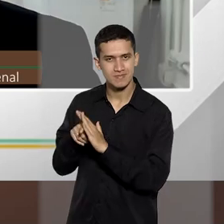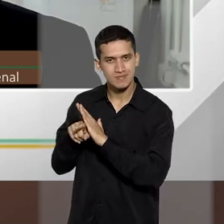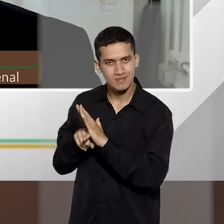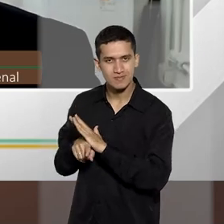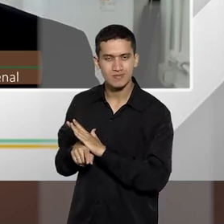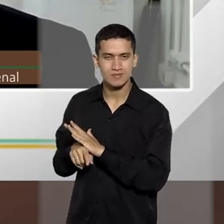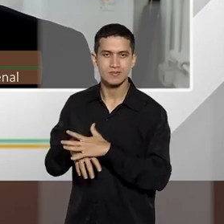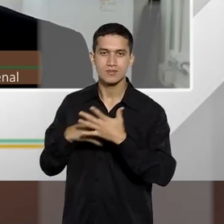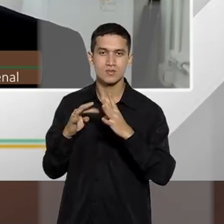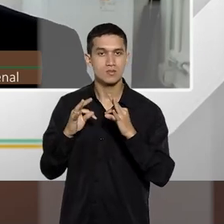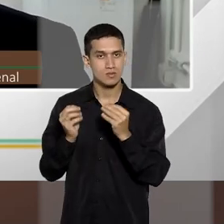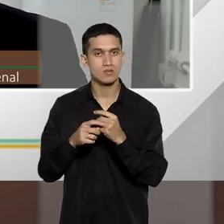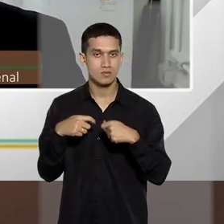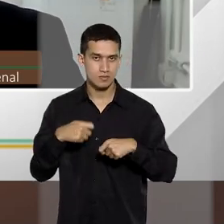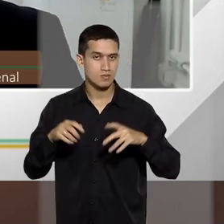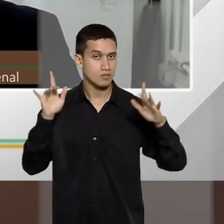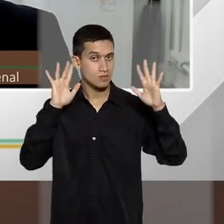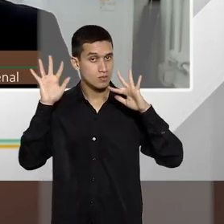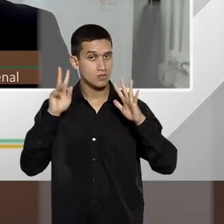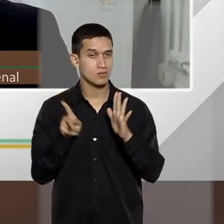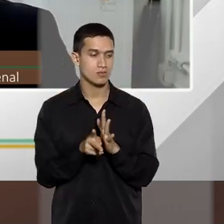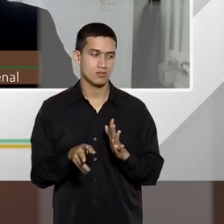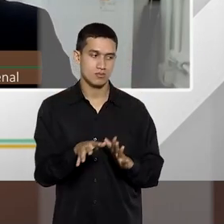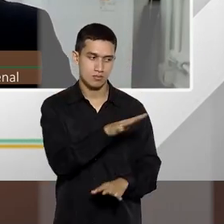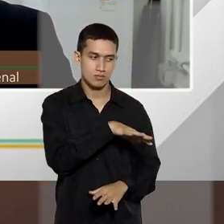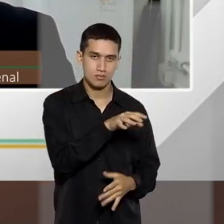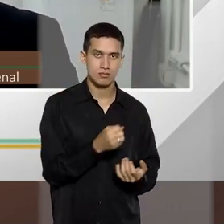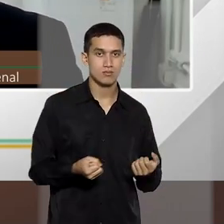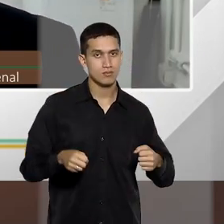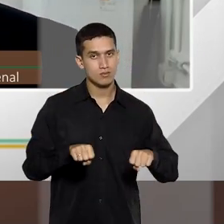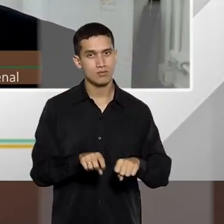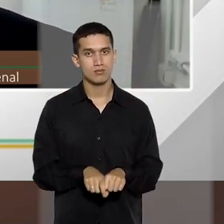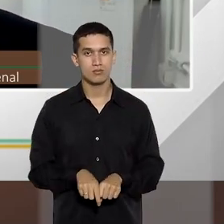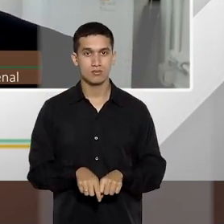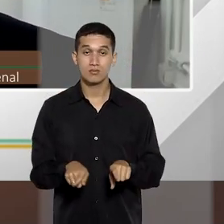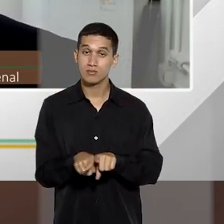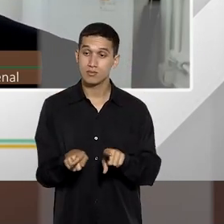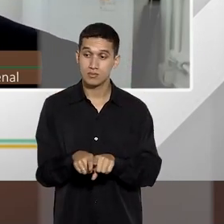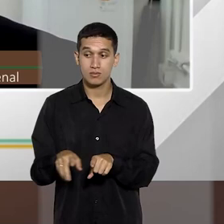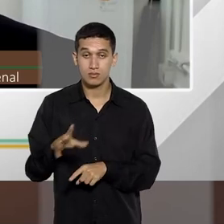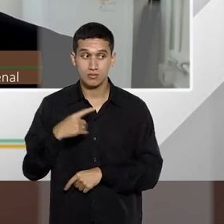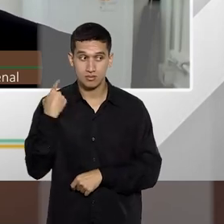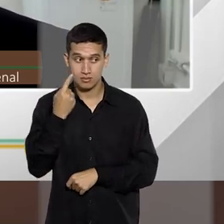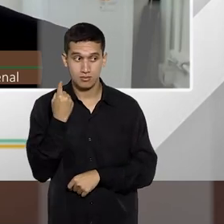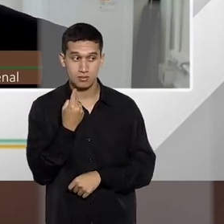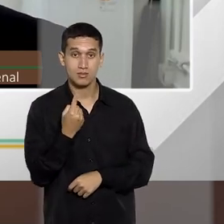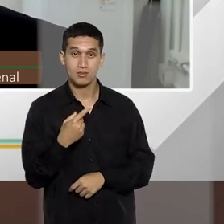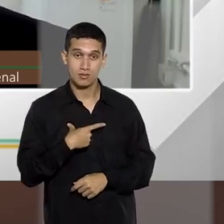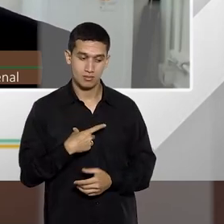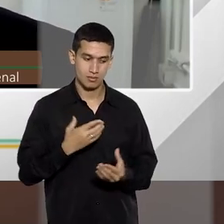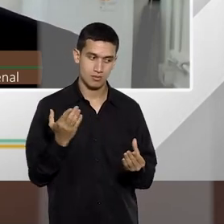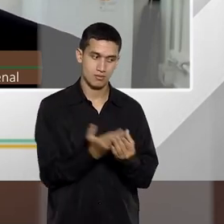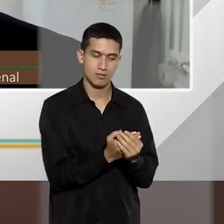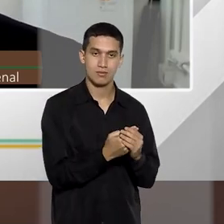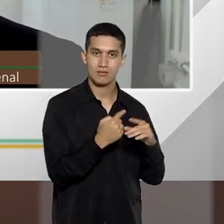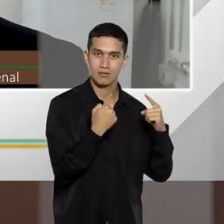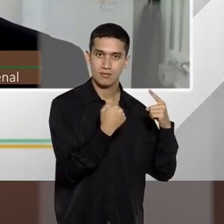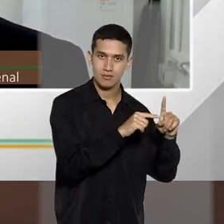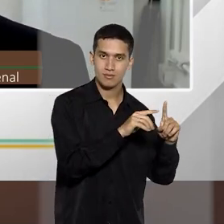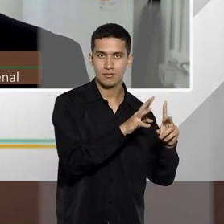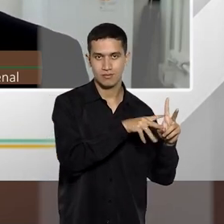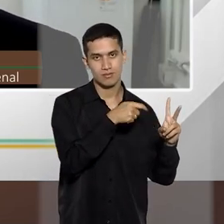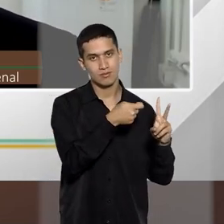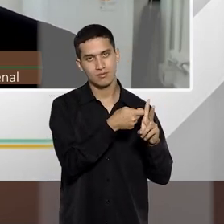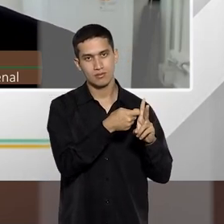pela defesa, tem que ser muito bem trabalhado pela acusação e, muitas vezes, você realmente tem, na prática,